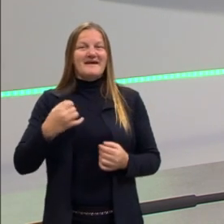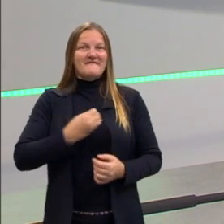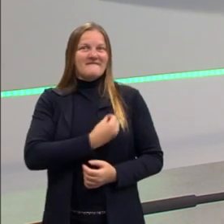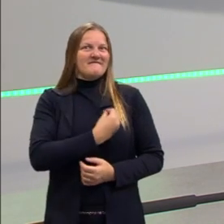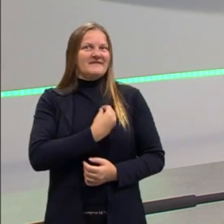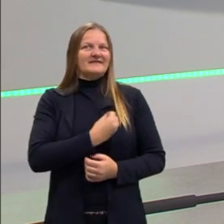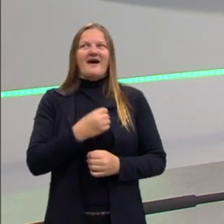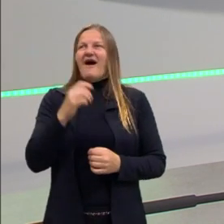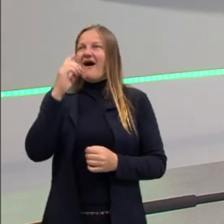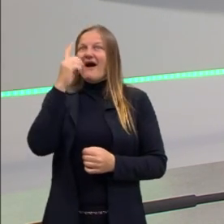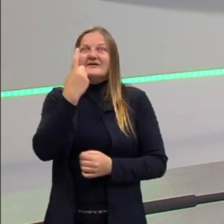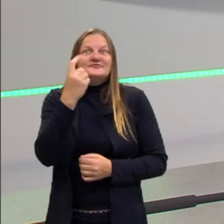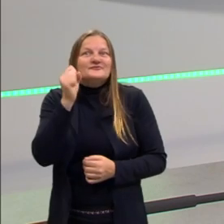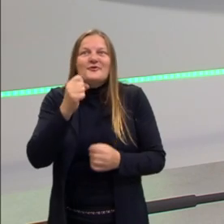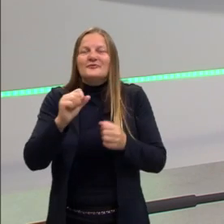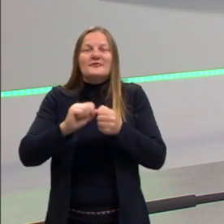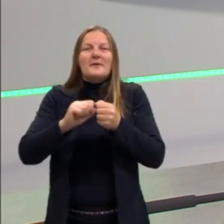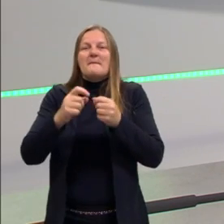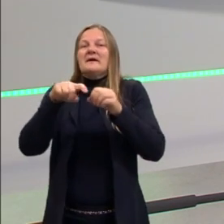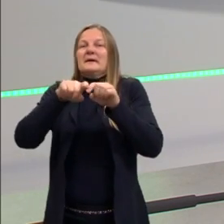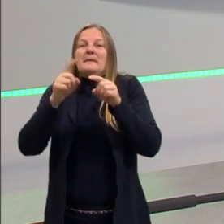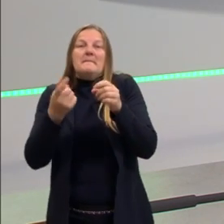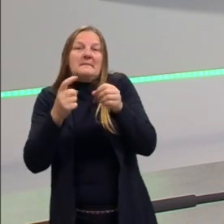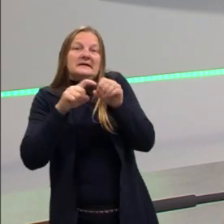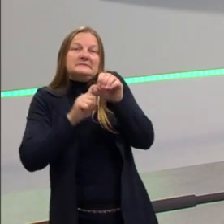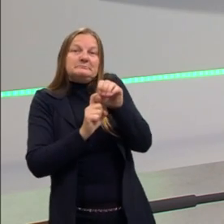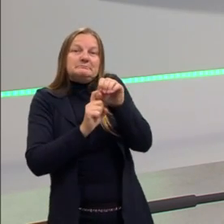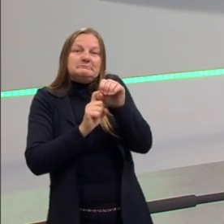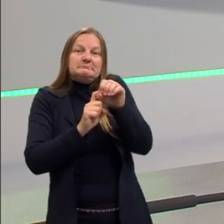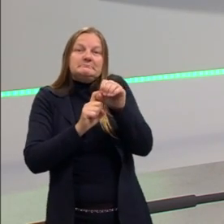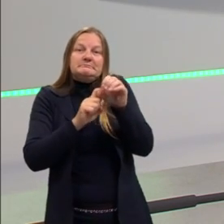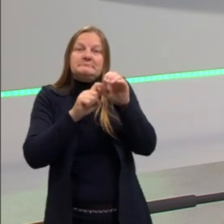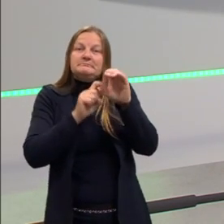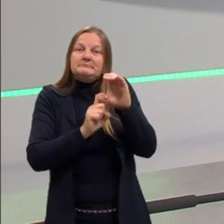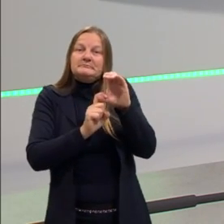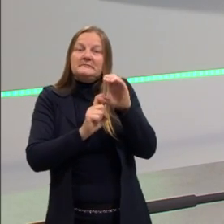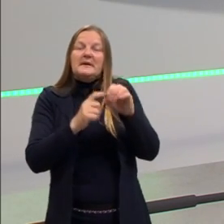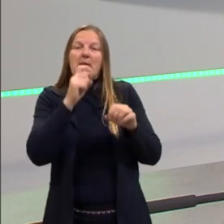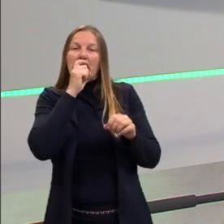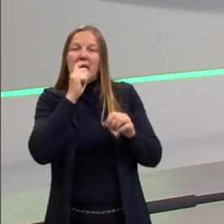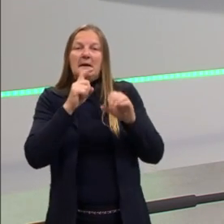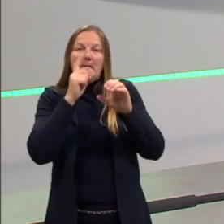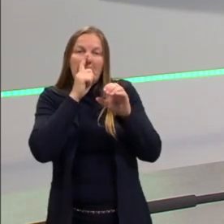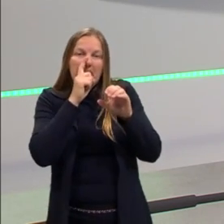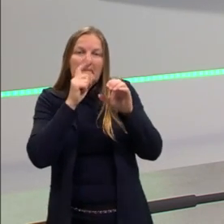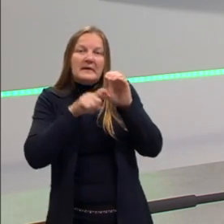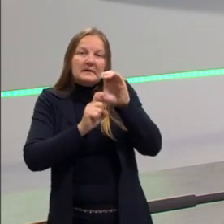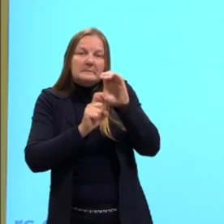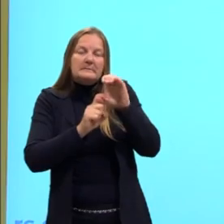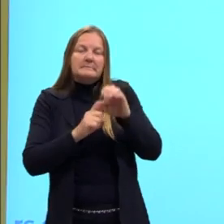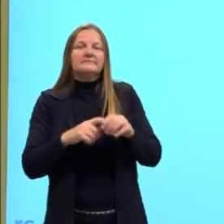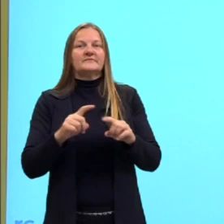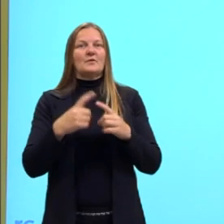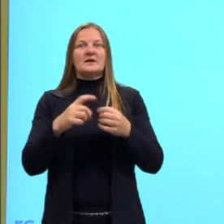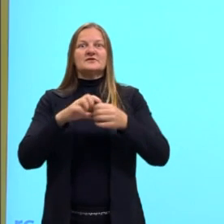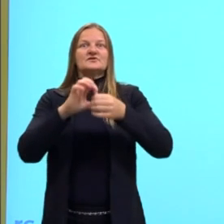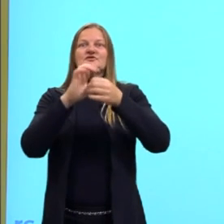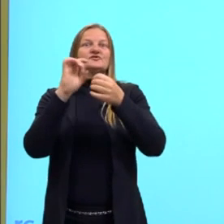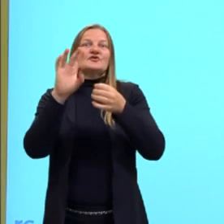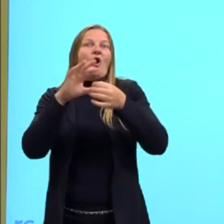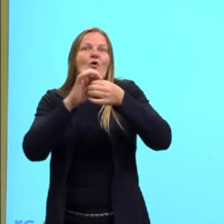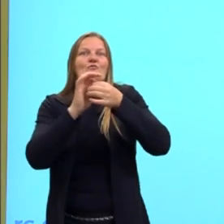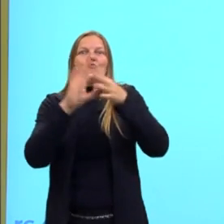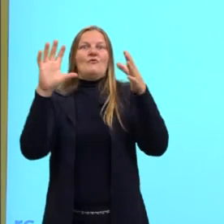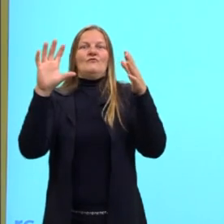vai estar uma maravilha. mas ele ainda depende do pai, da mãe, não se sustenta. Então, só fazer 18 anos não é ter a sua liberdade total.